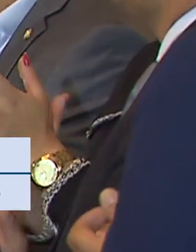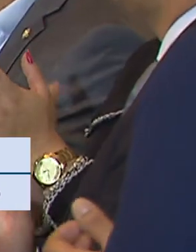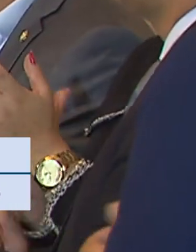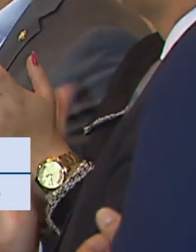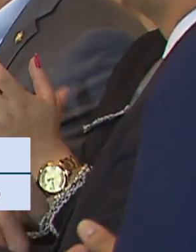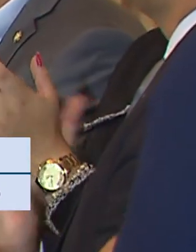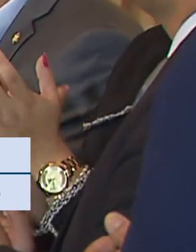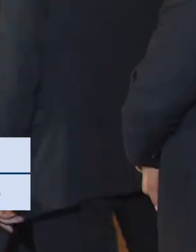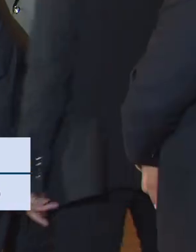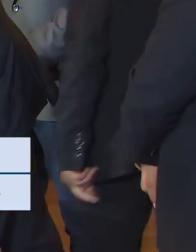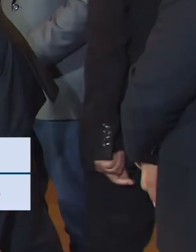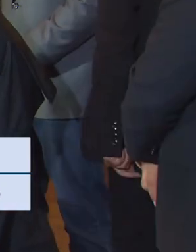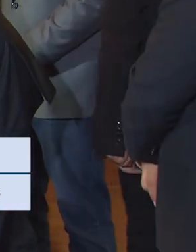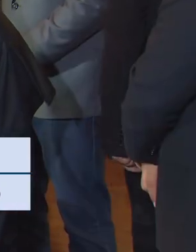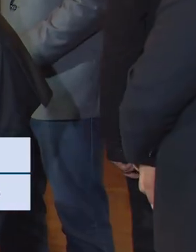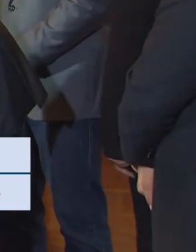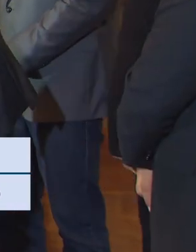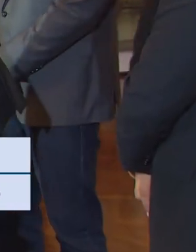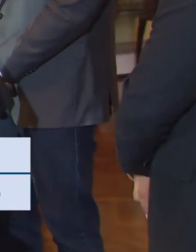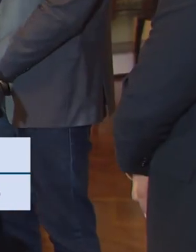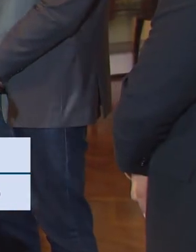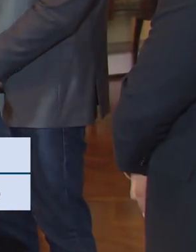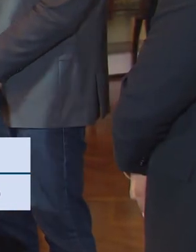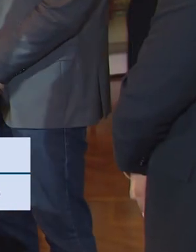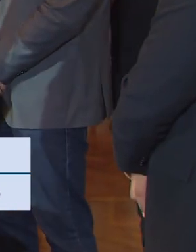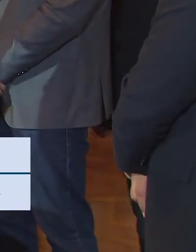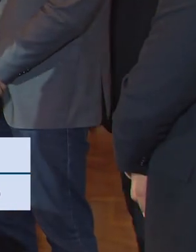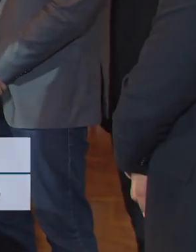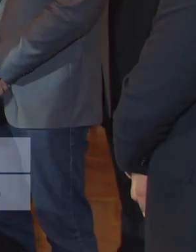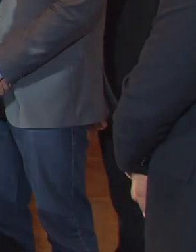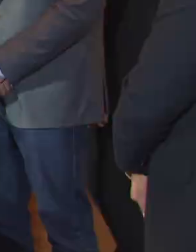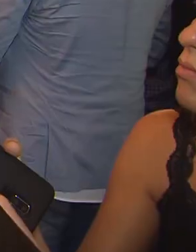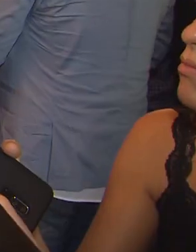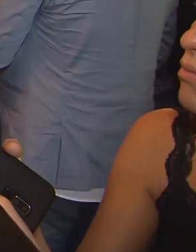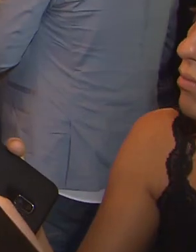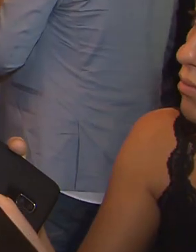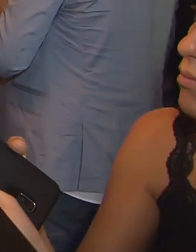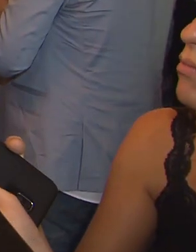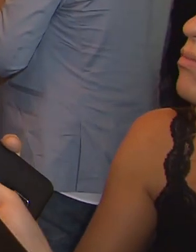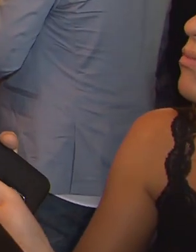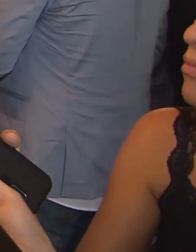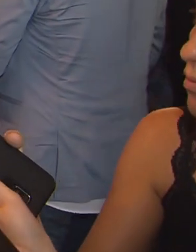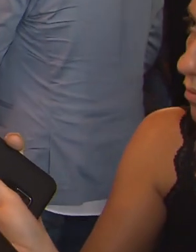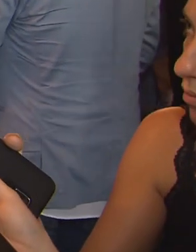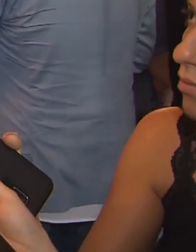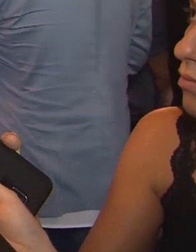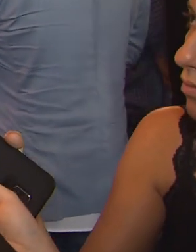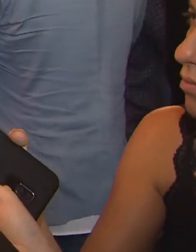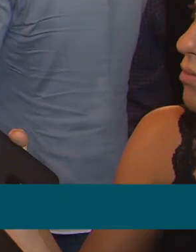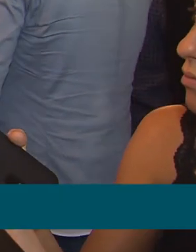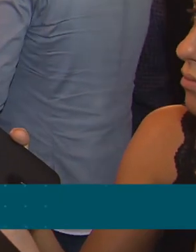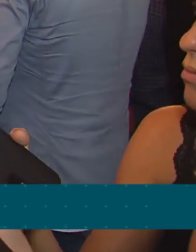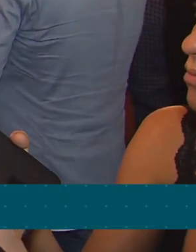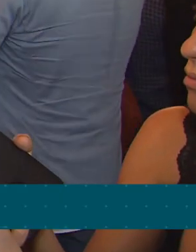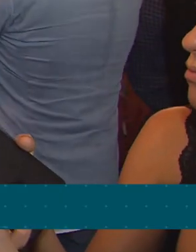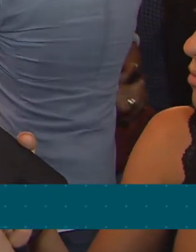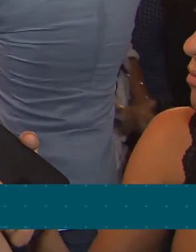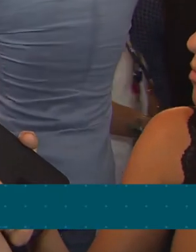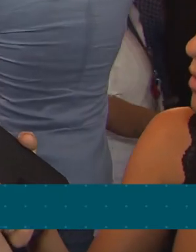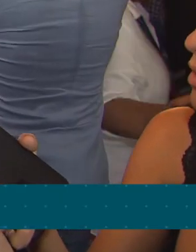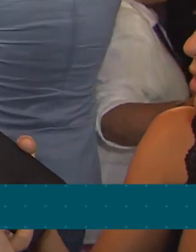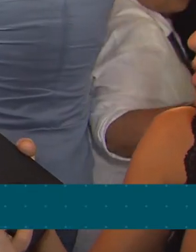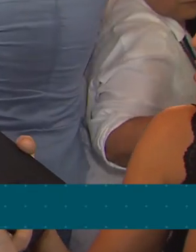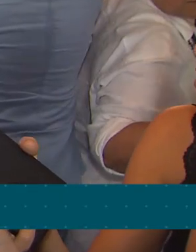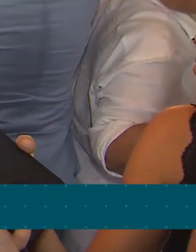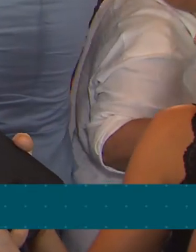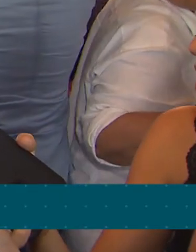76 milhões de reais, uma agora em dezembro e outra em janeiro. Os recursos já poderão ser acreditados na conta do